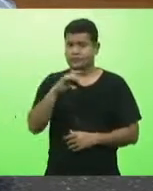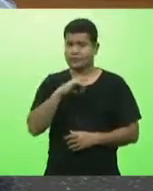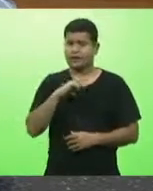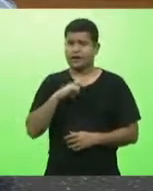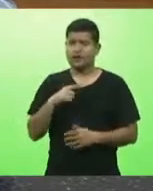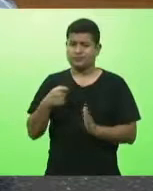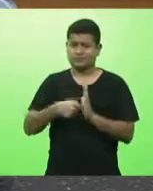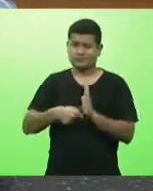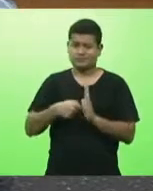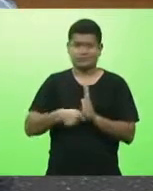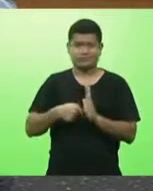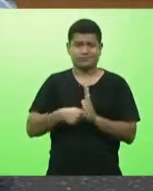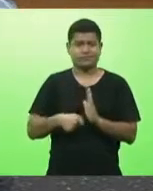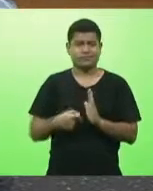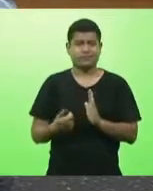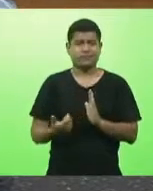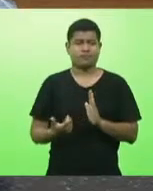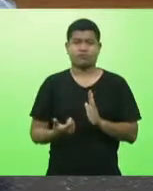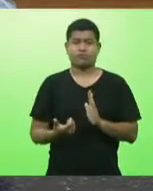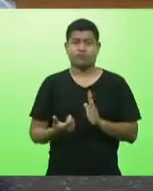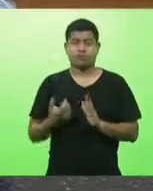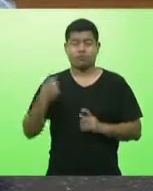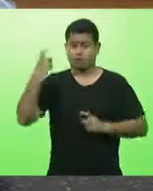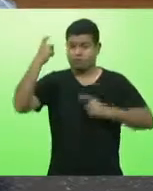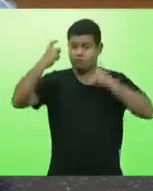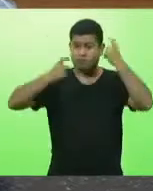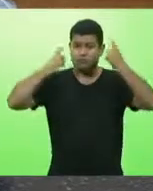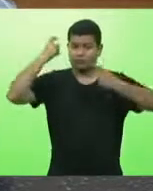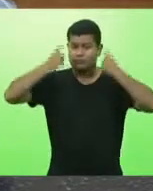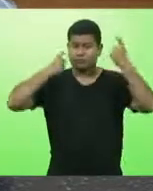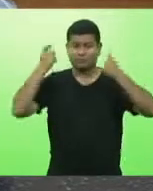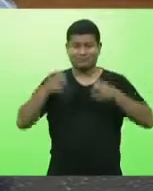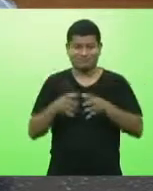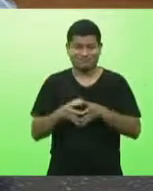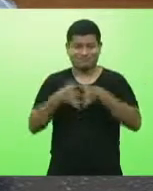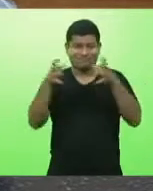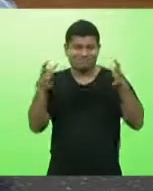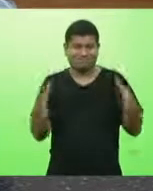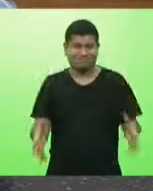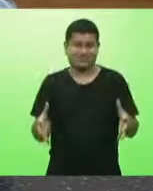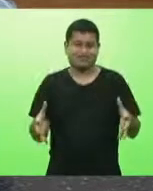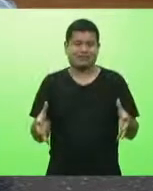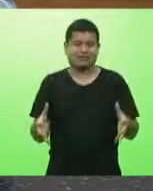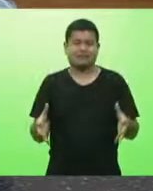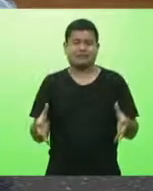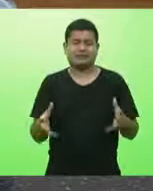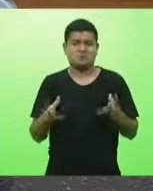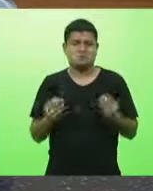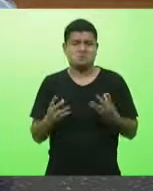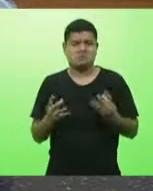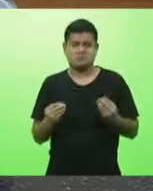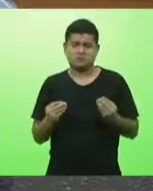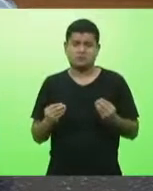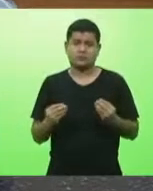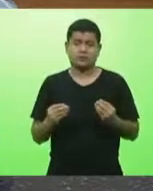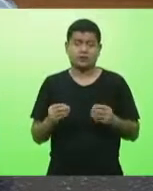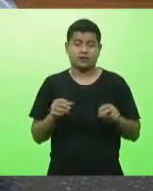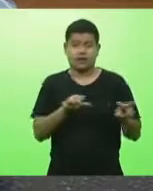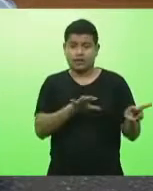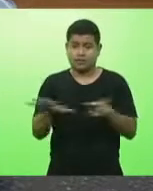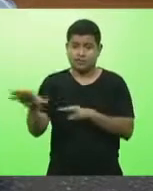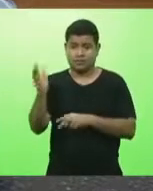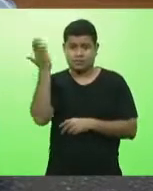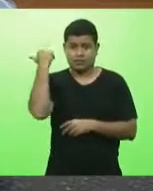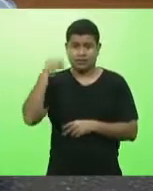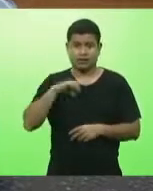com uma preocupação muito grande e na semana passada quando tivemos